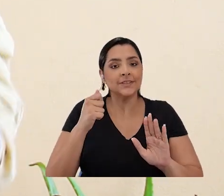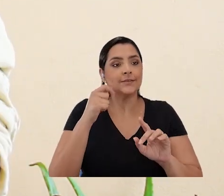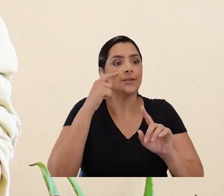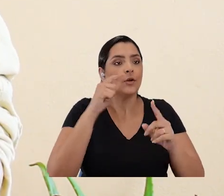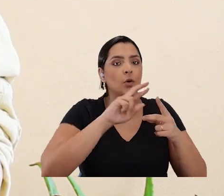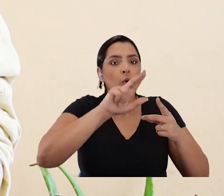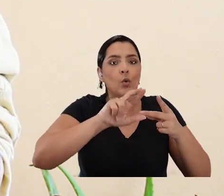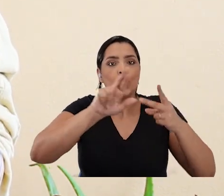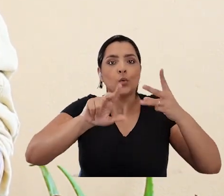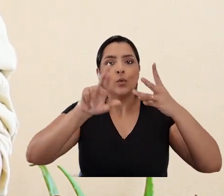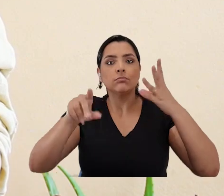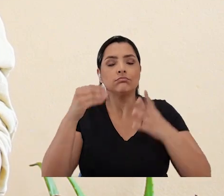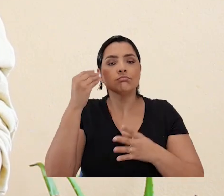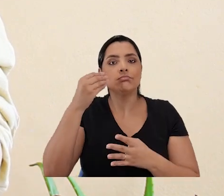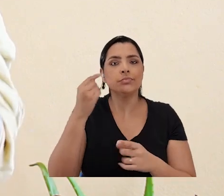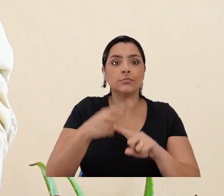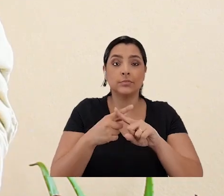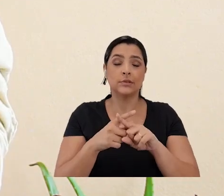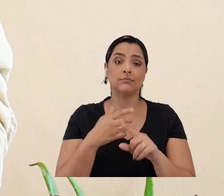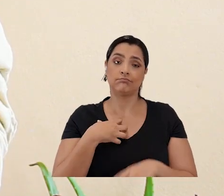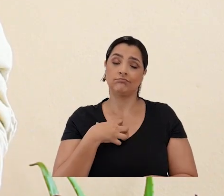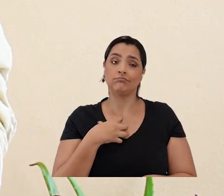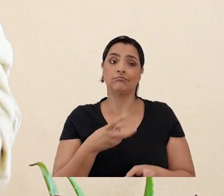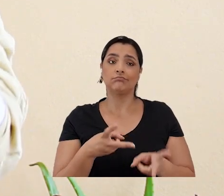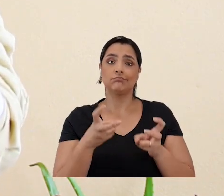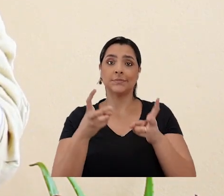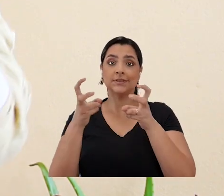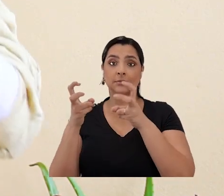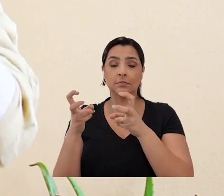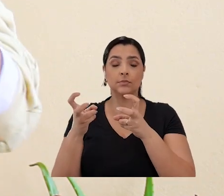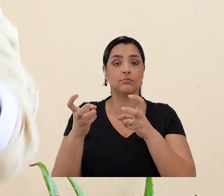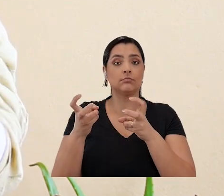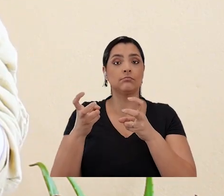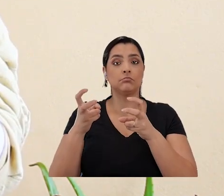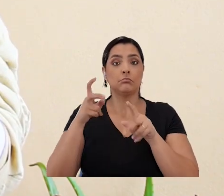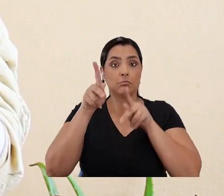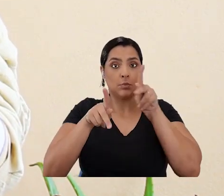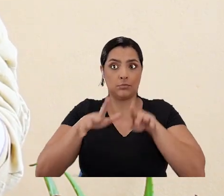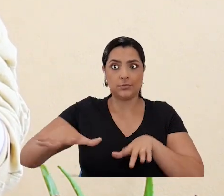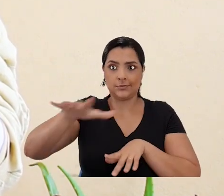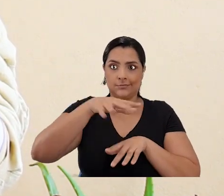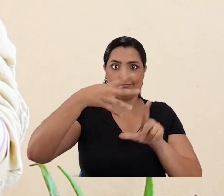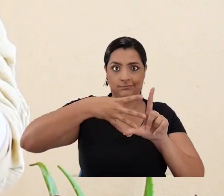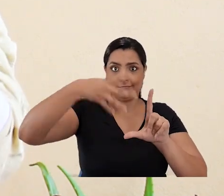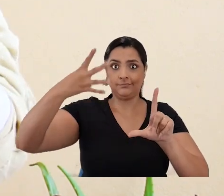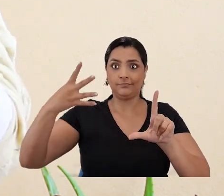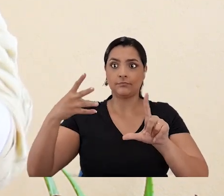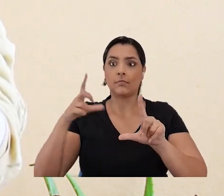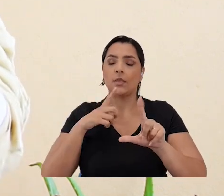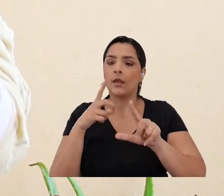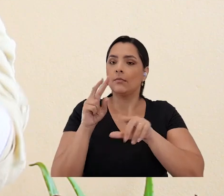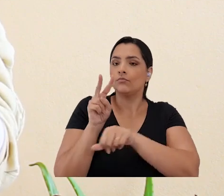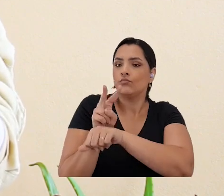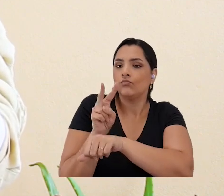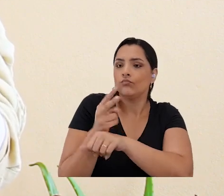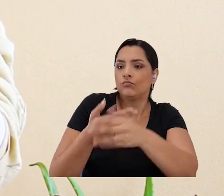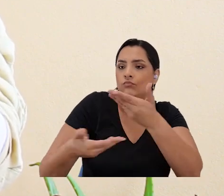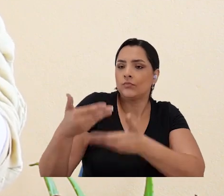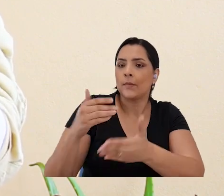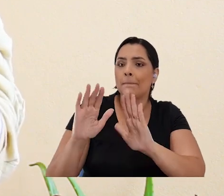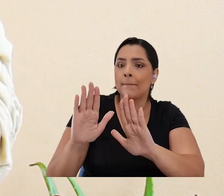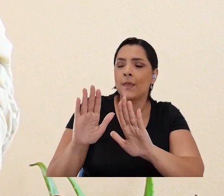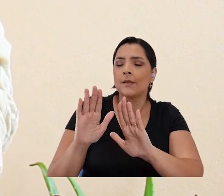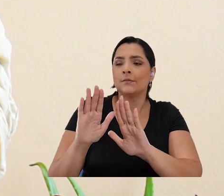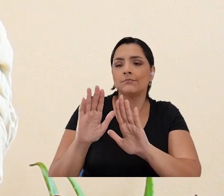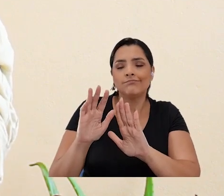por conta dessas experimentações de incidentes. Eu percebo que todo o processo de cuidado da população LGBT, invariavelmente, atravessa,